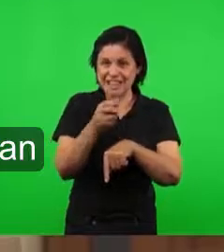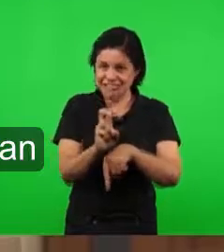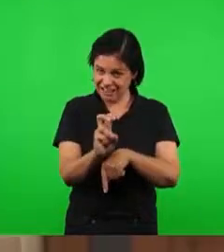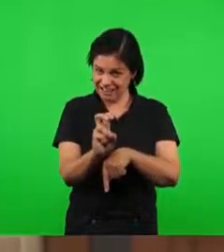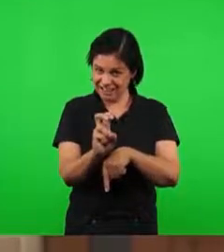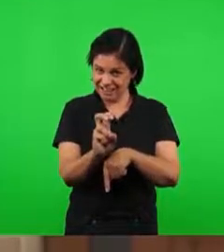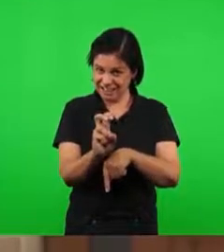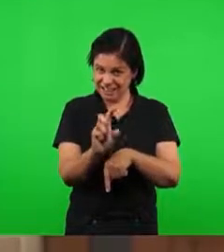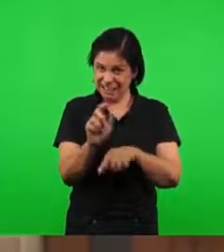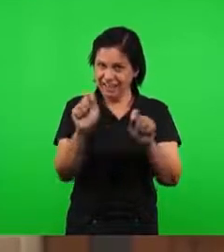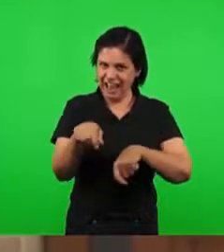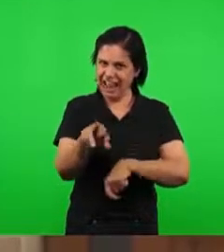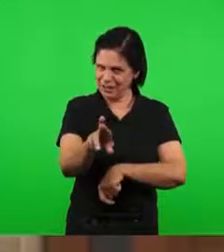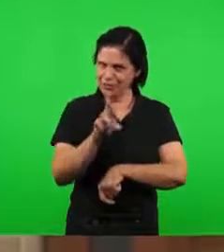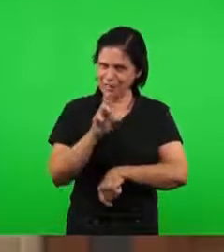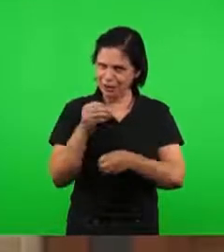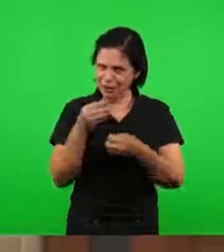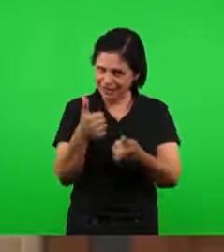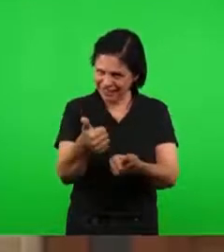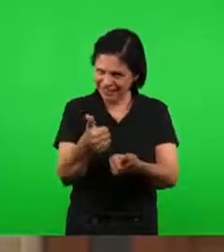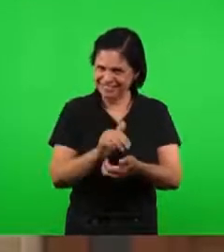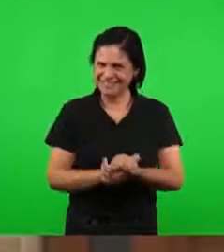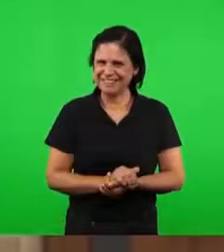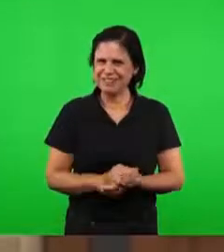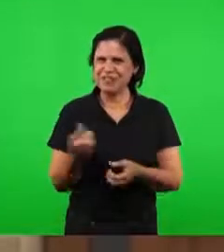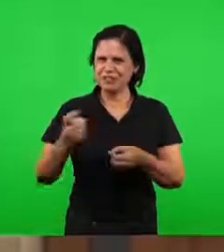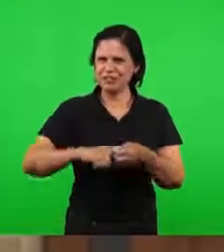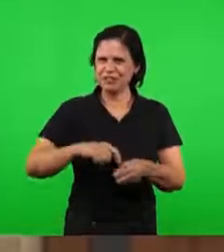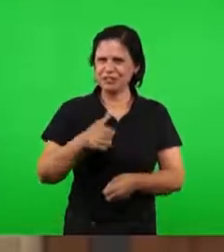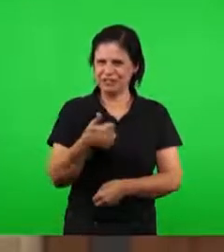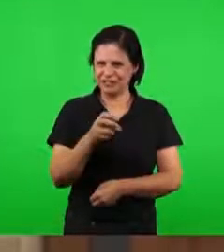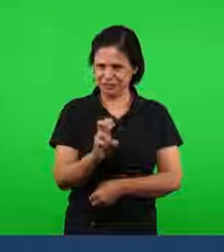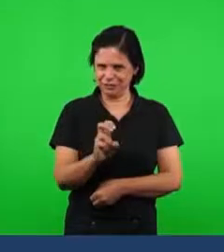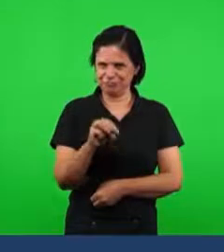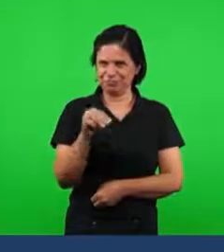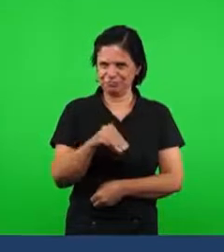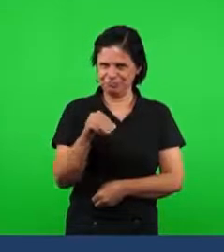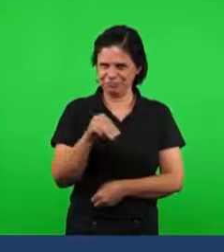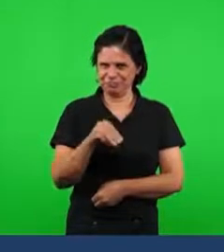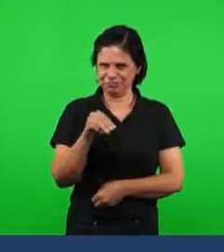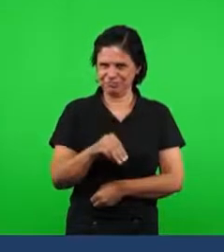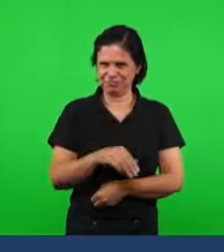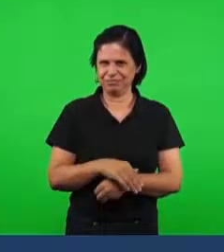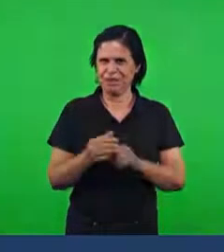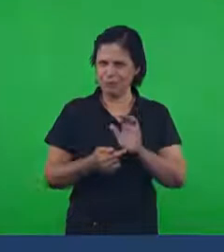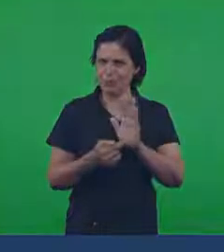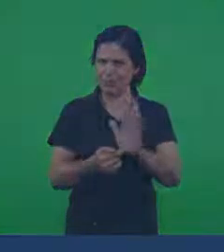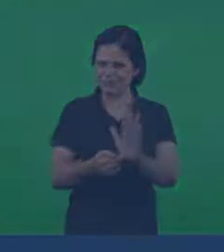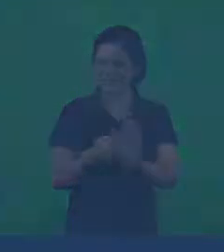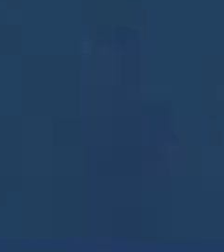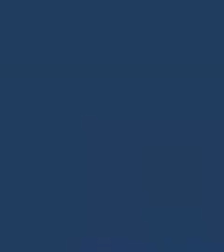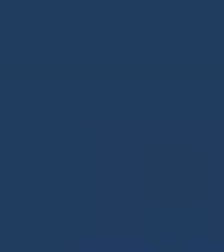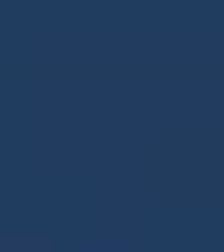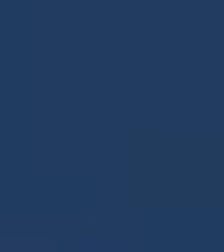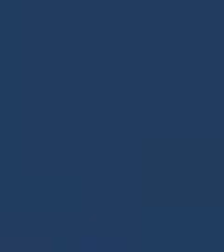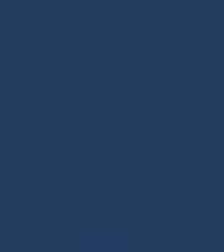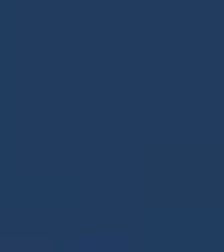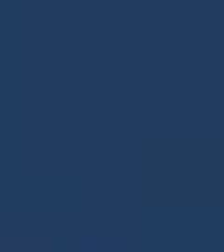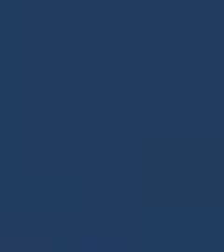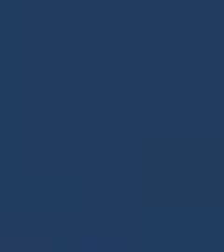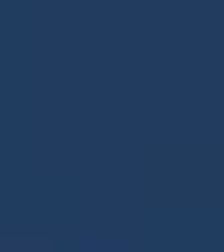os irmãos podem responder a pergunta. Então, nós retornaremos daqui a 15 minutos para oferecer a nossa contribuição.